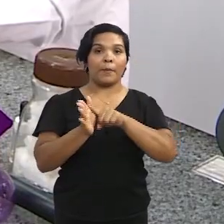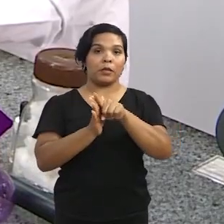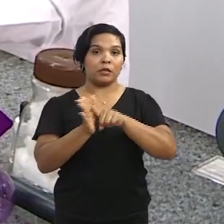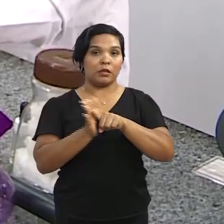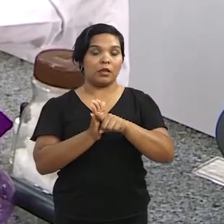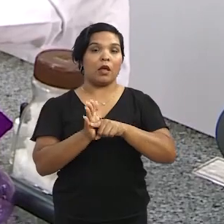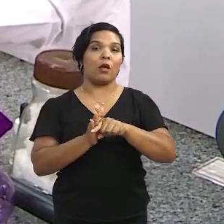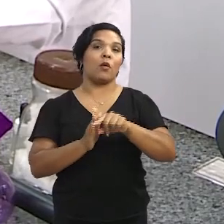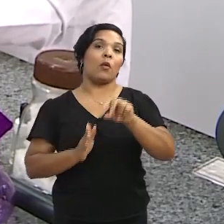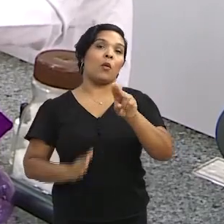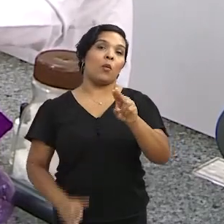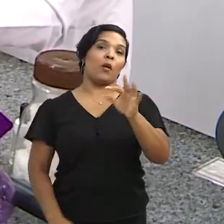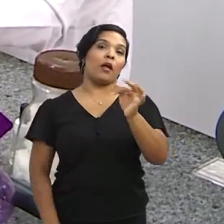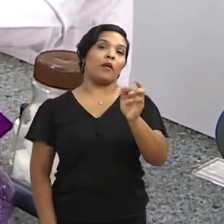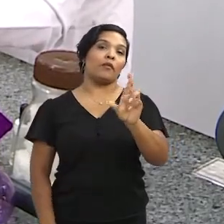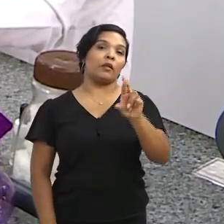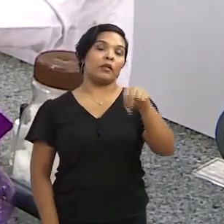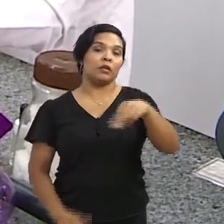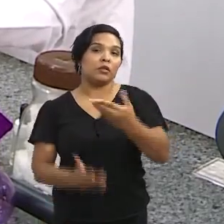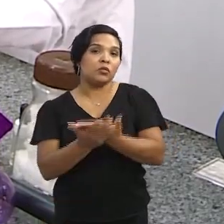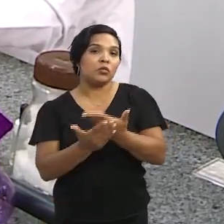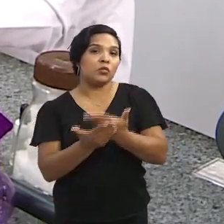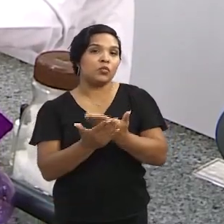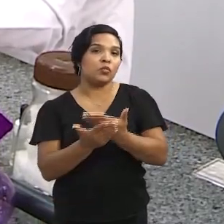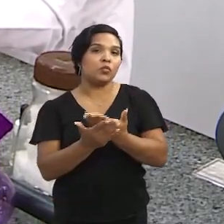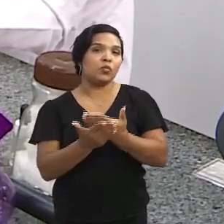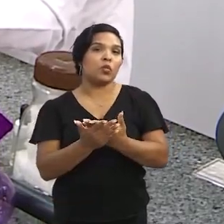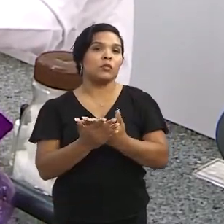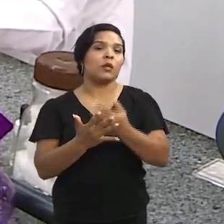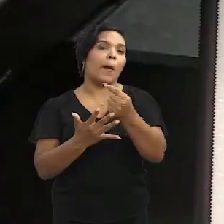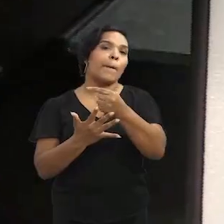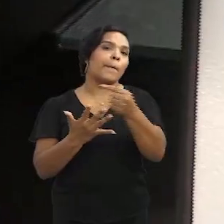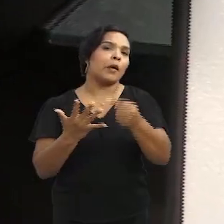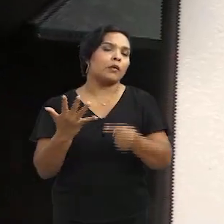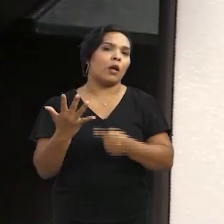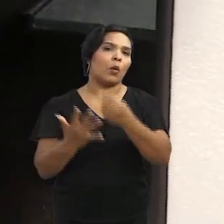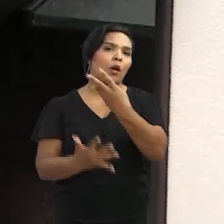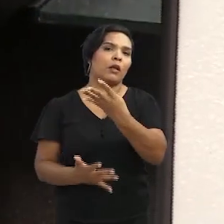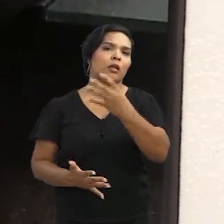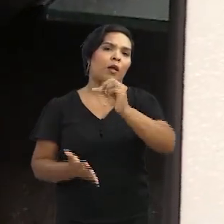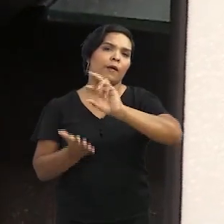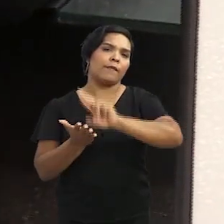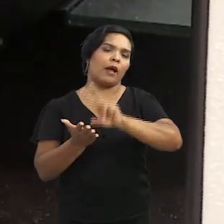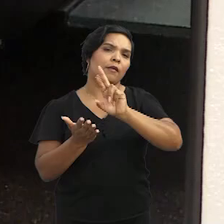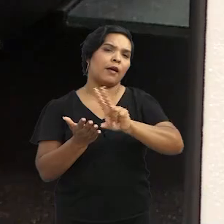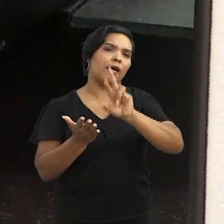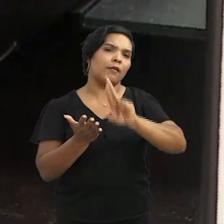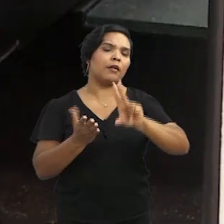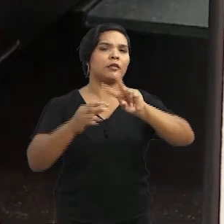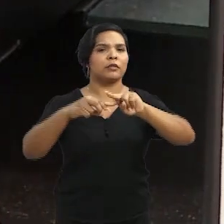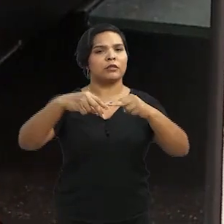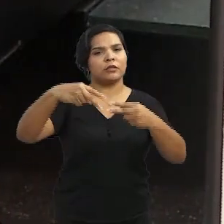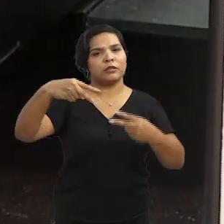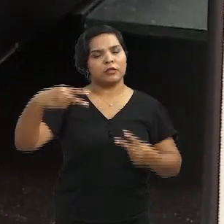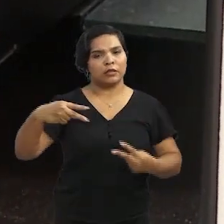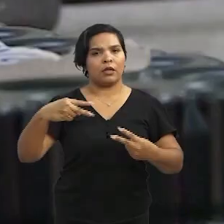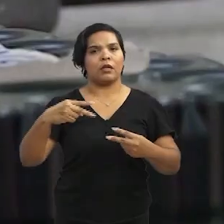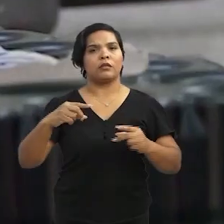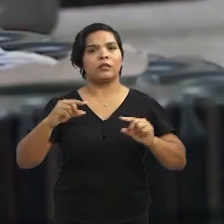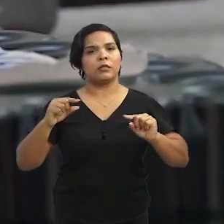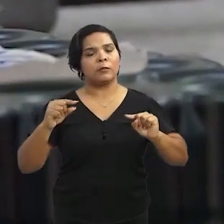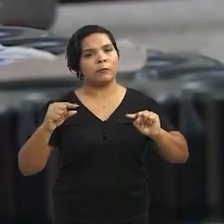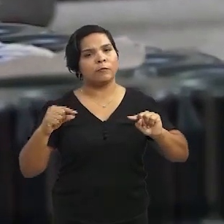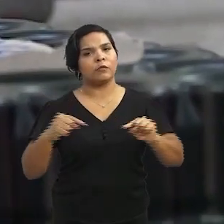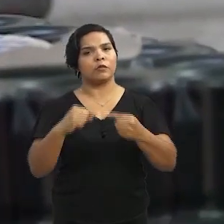pesquisadores da UFRN participaram de estudos que apontaram a existência de 49 variantes genéticas